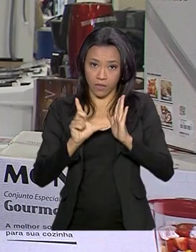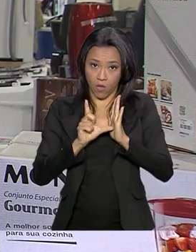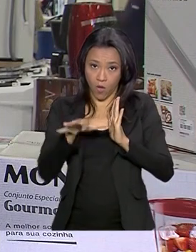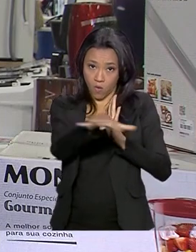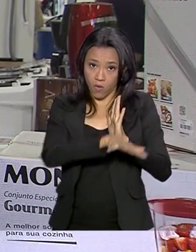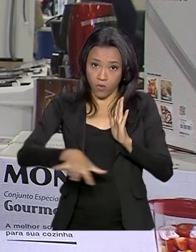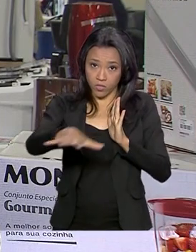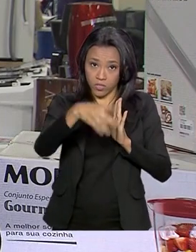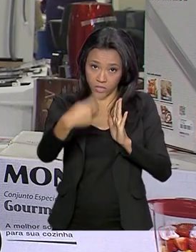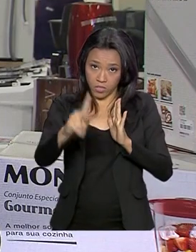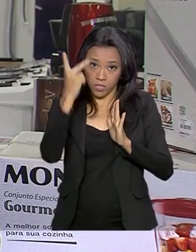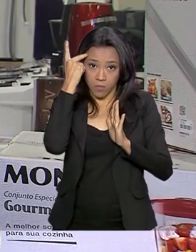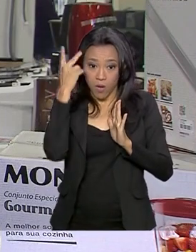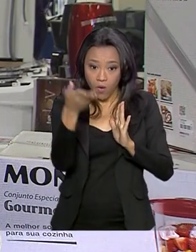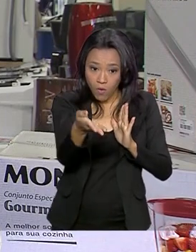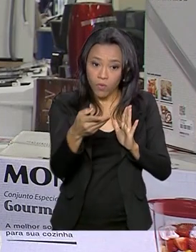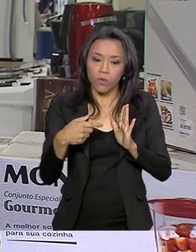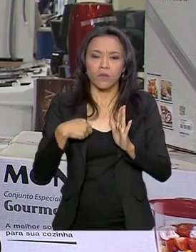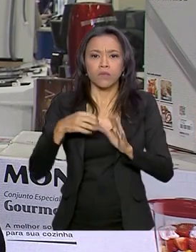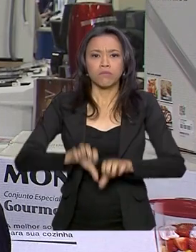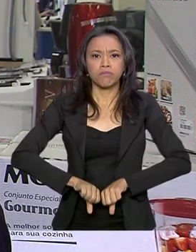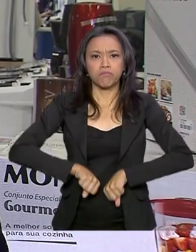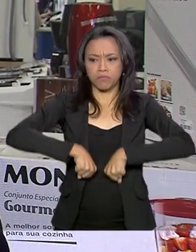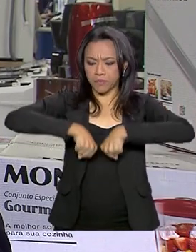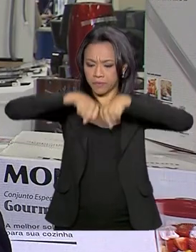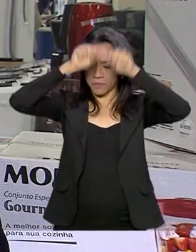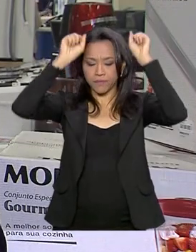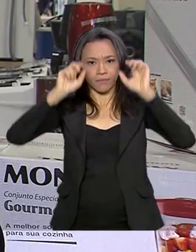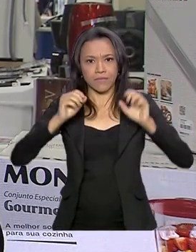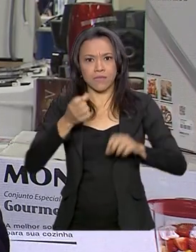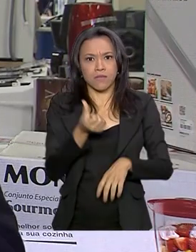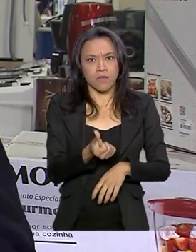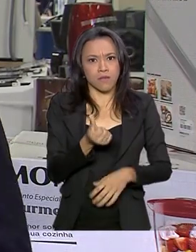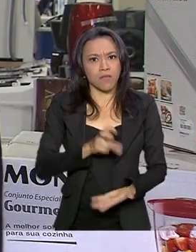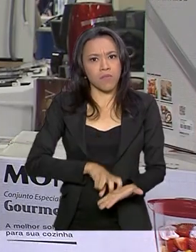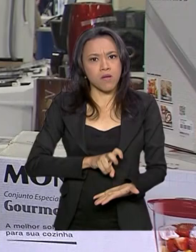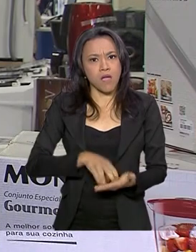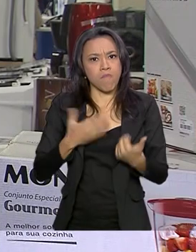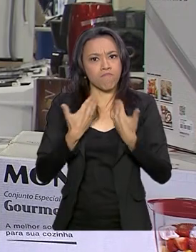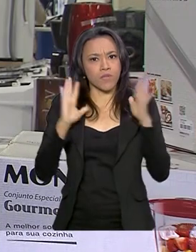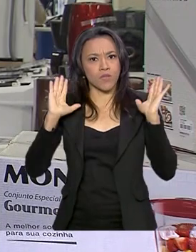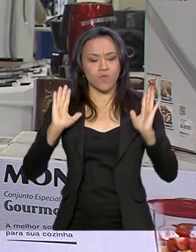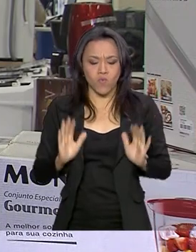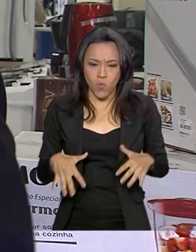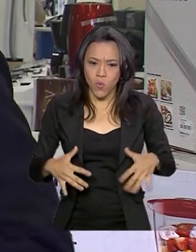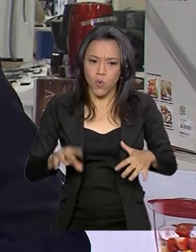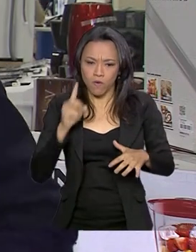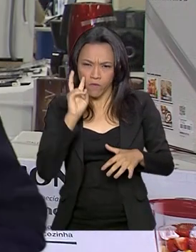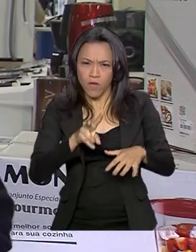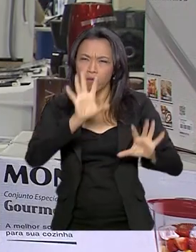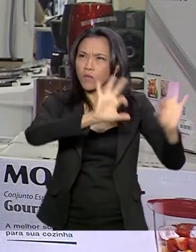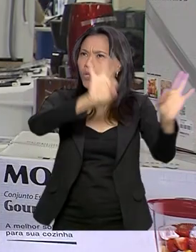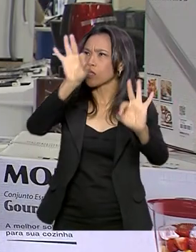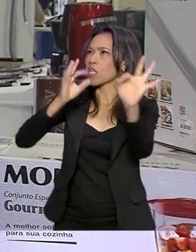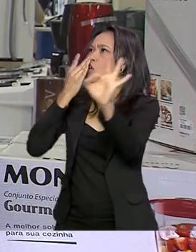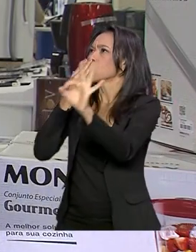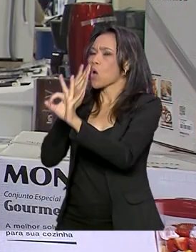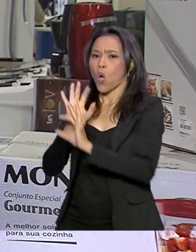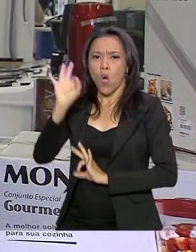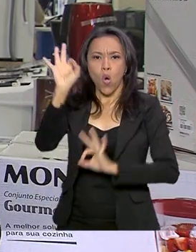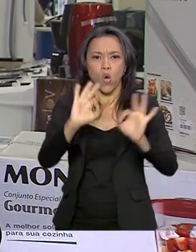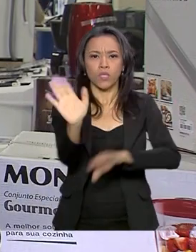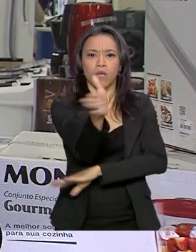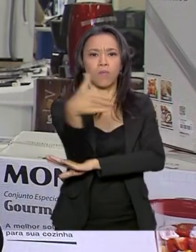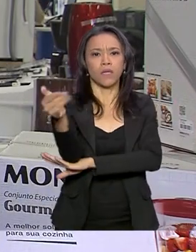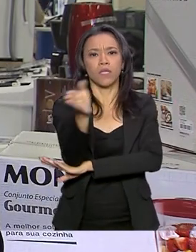capital paulista, por exemplo, levantou as portas às 6 horas da manhã. A gente vê que a loja está toda aí decorada com as cores da